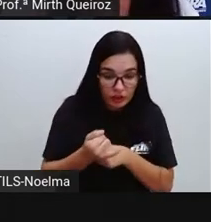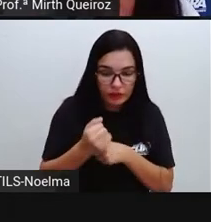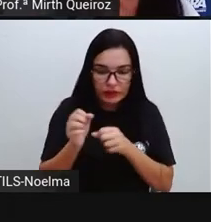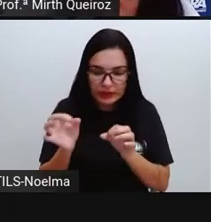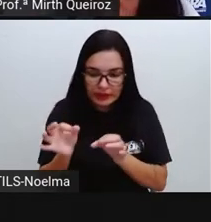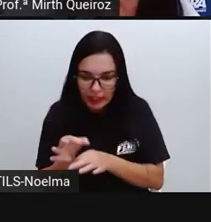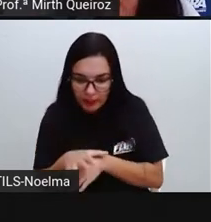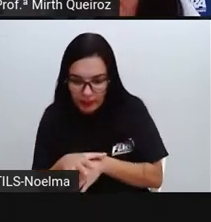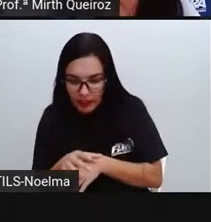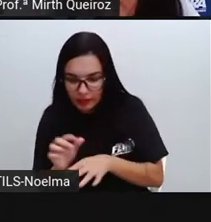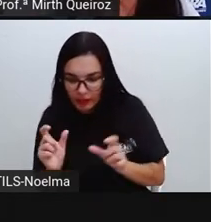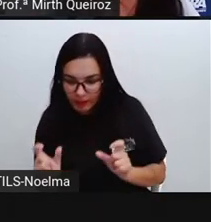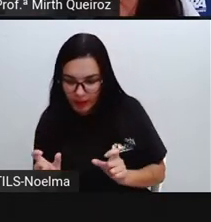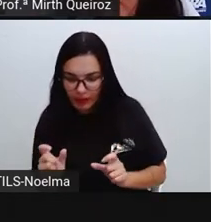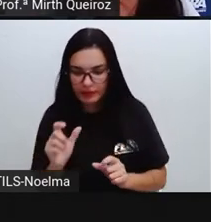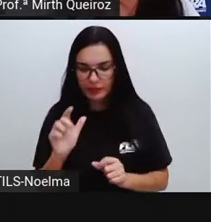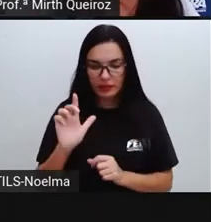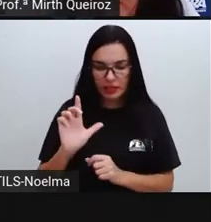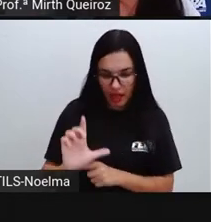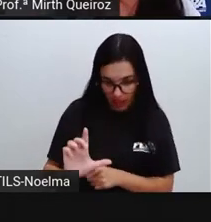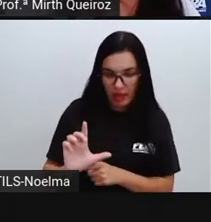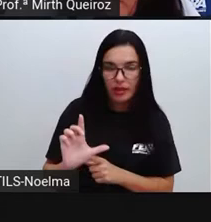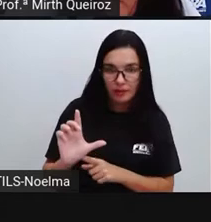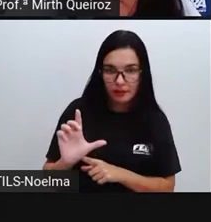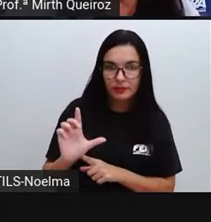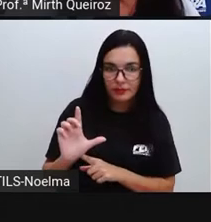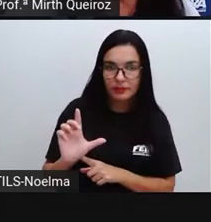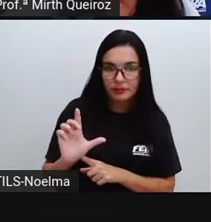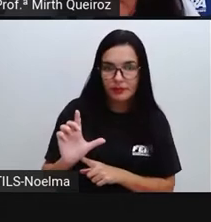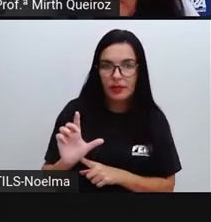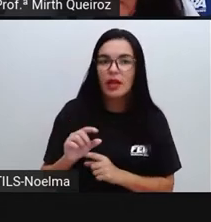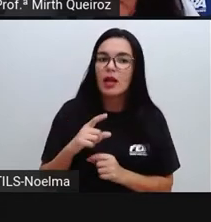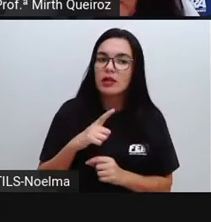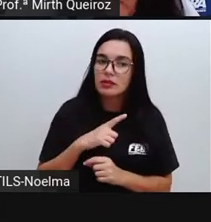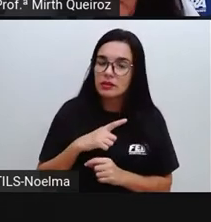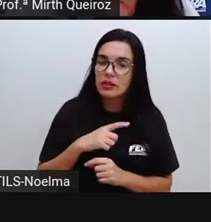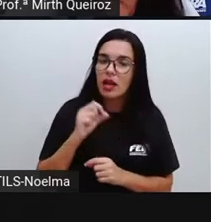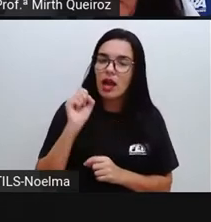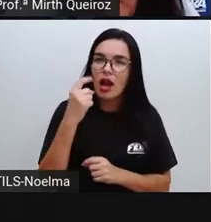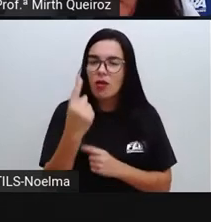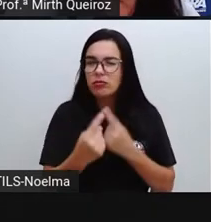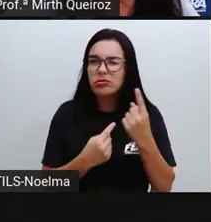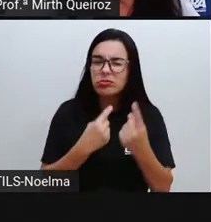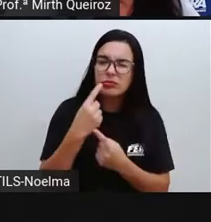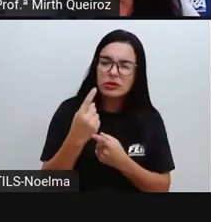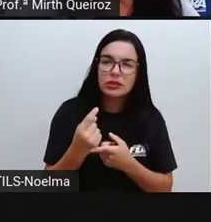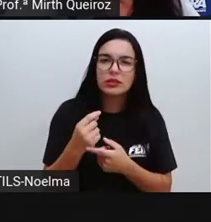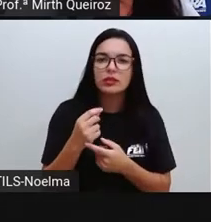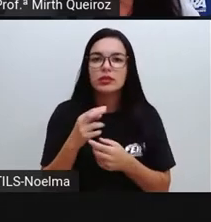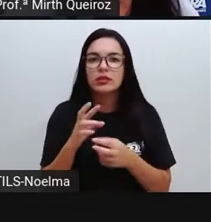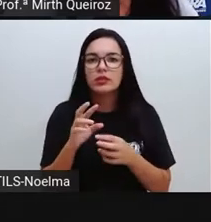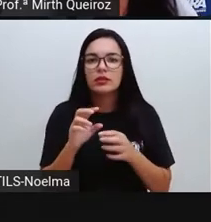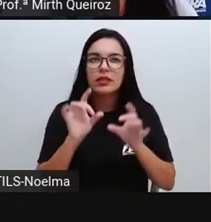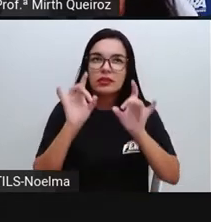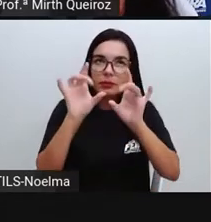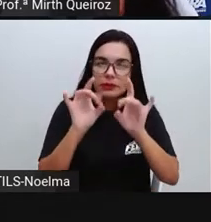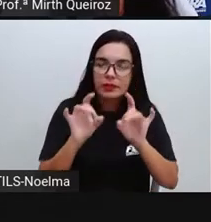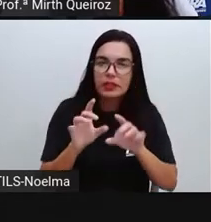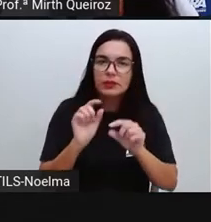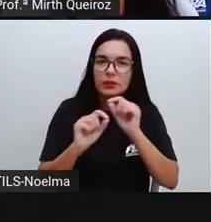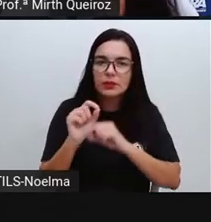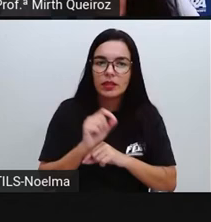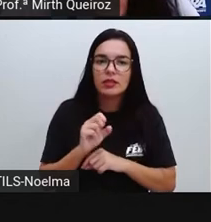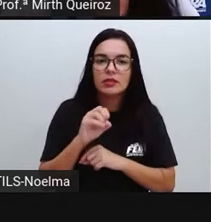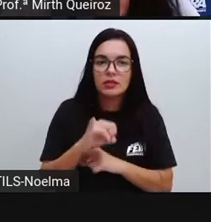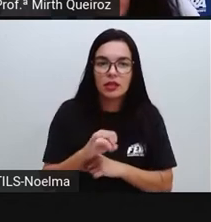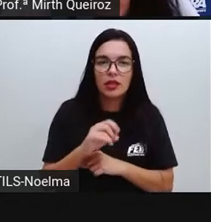algumas exceções, como acontece aí quando o substantivo, ele é colocado no aumentativo e nós vamos ter o sufixo aí, EL,